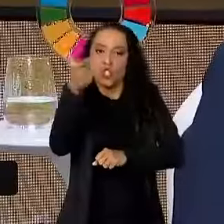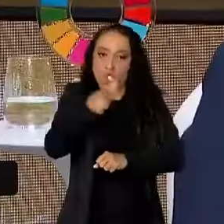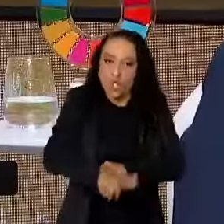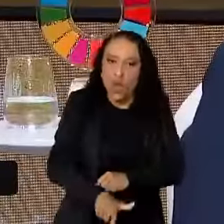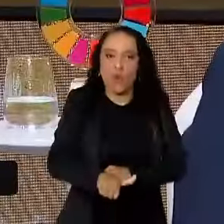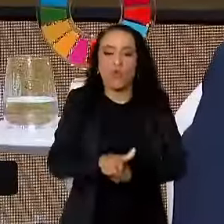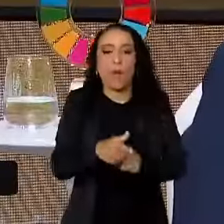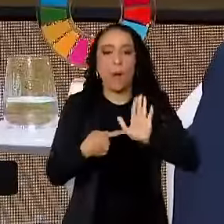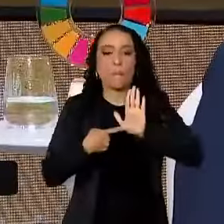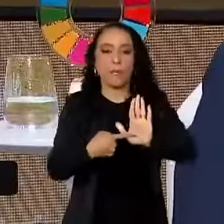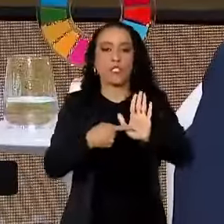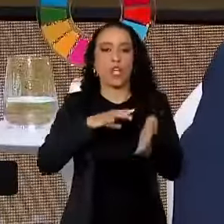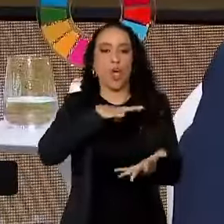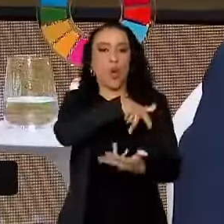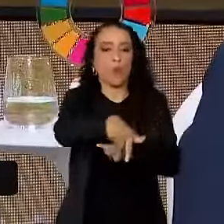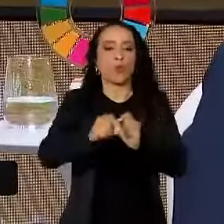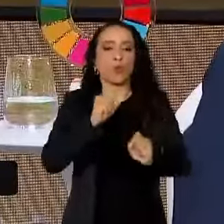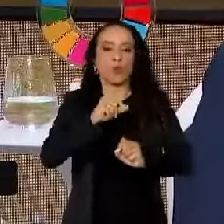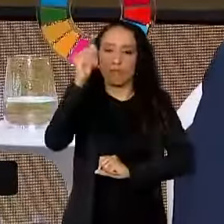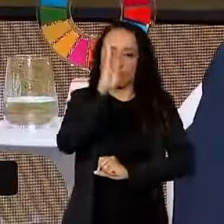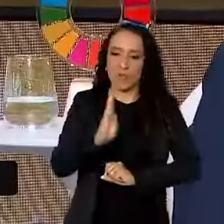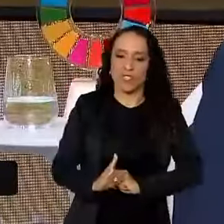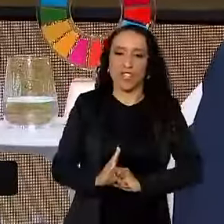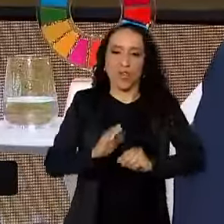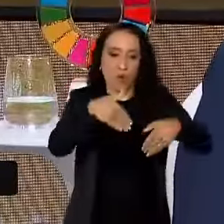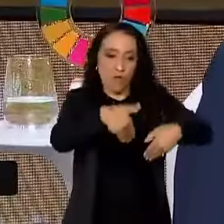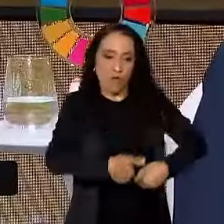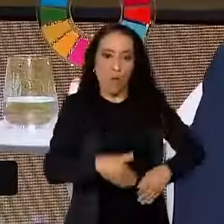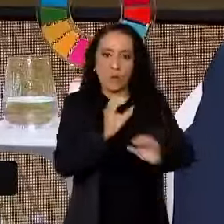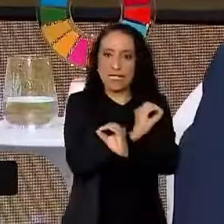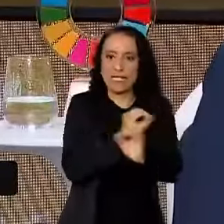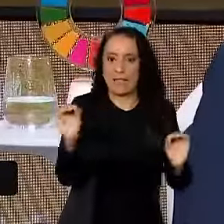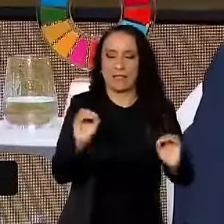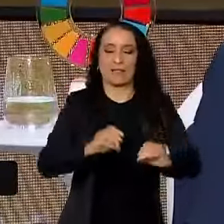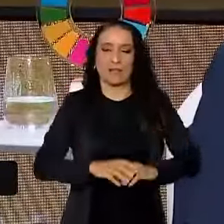apresentar o mundo, o Brasil, sem fome.